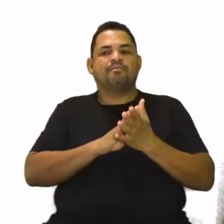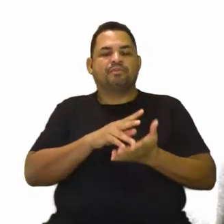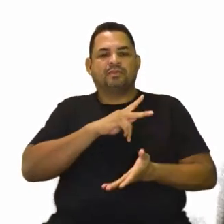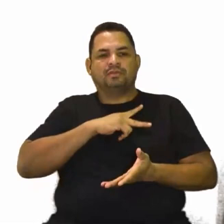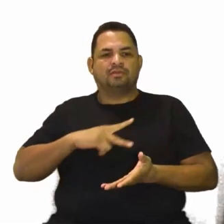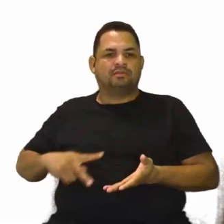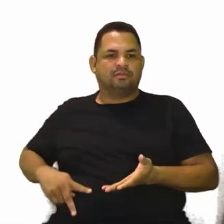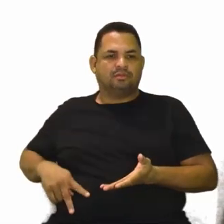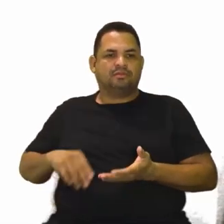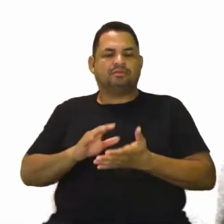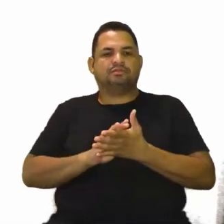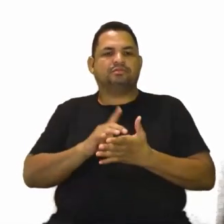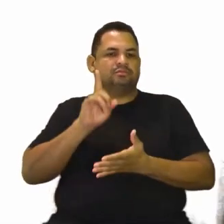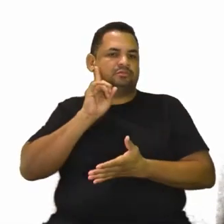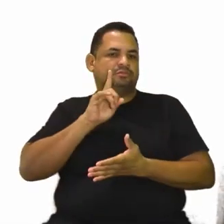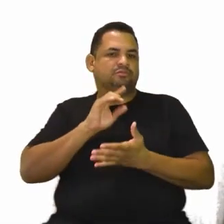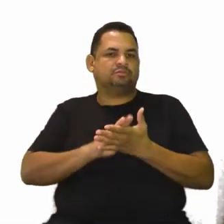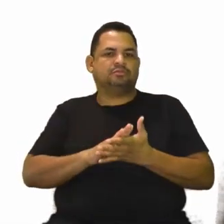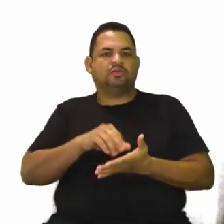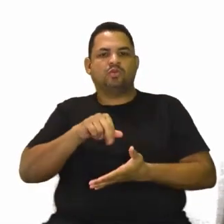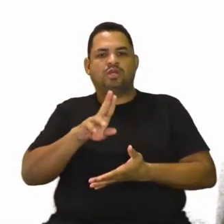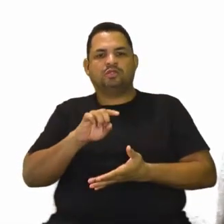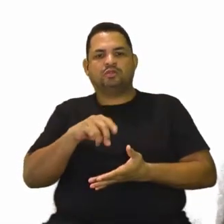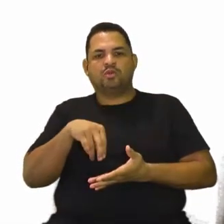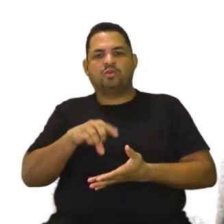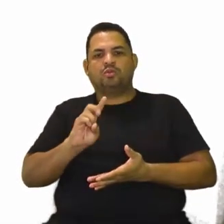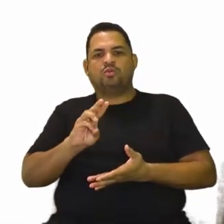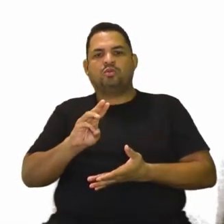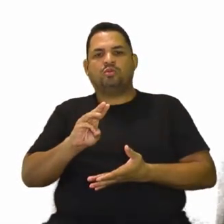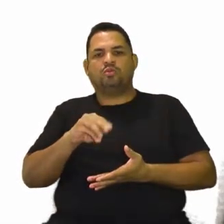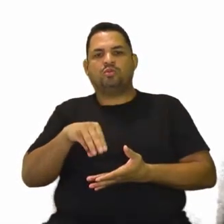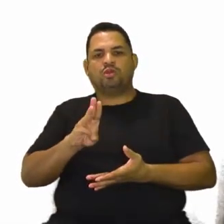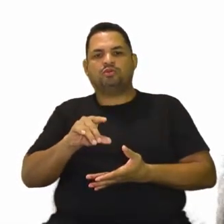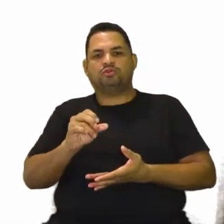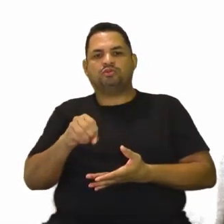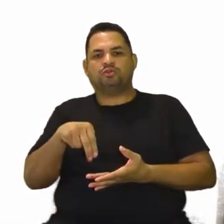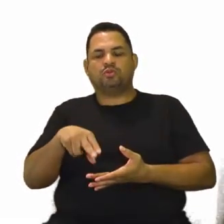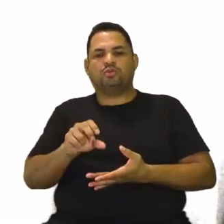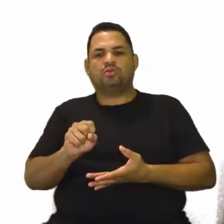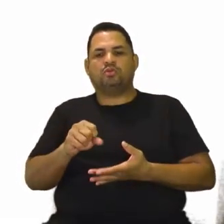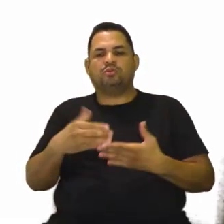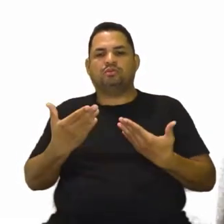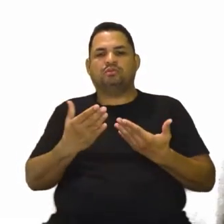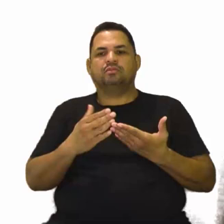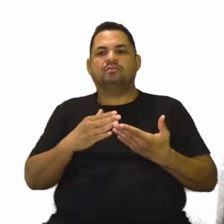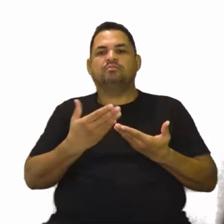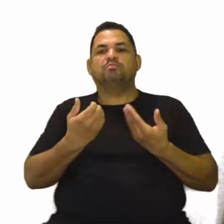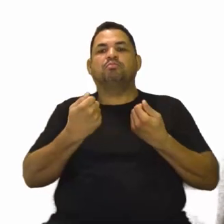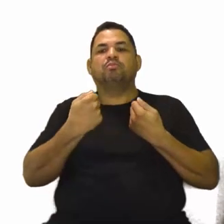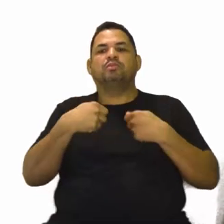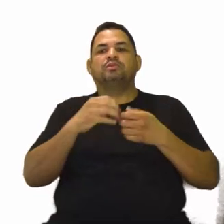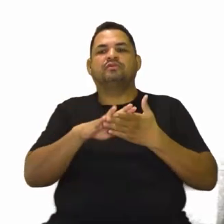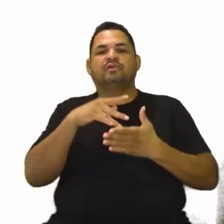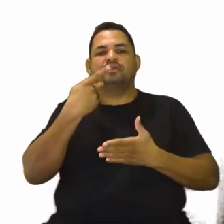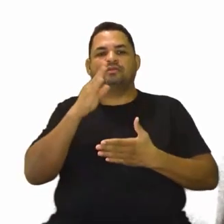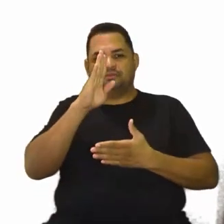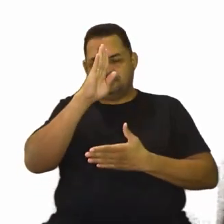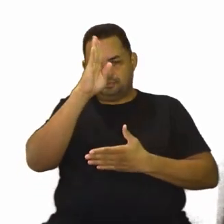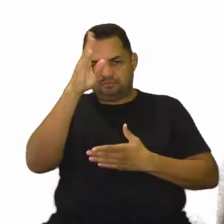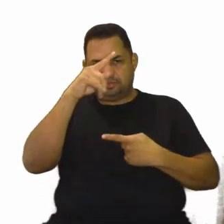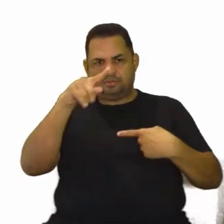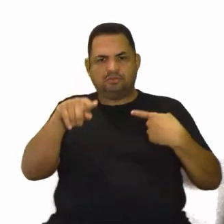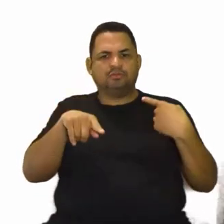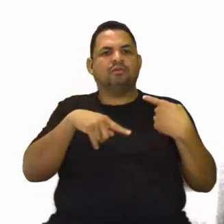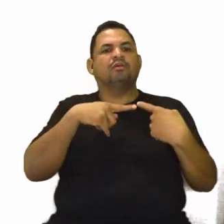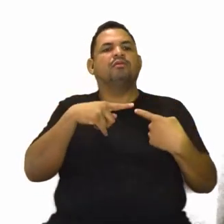do presidente dos Estados Unidos, o Edwin Wilson. Podemos dizer que a sua principal missão era... qual